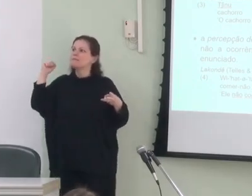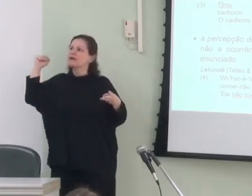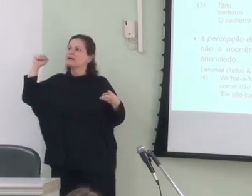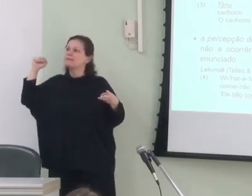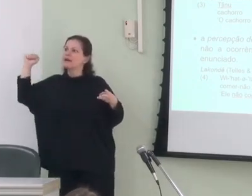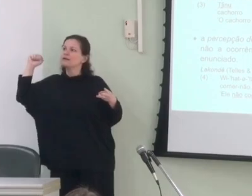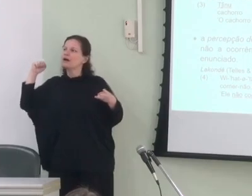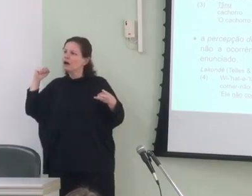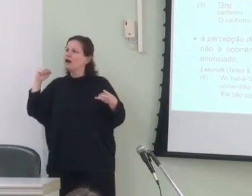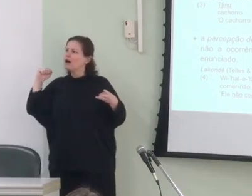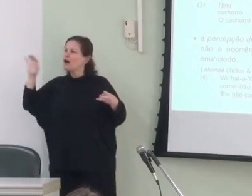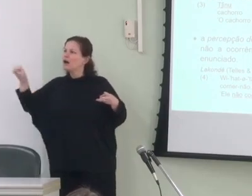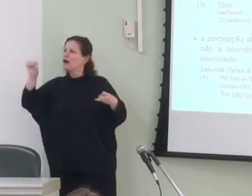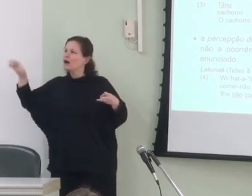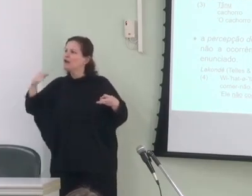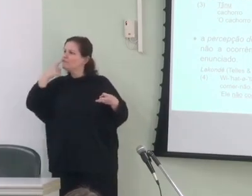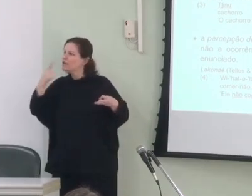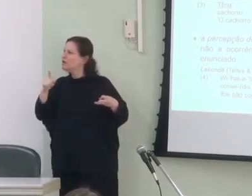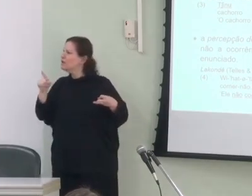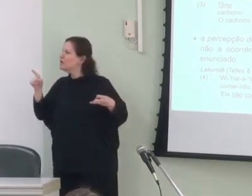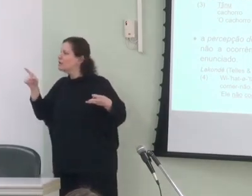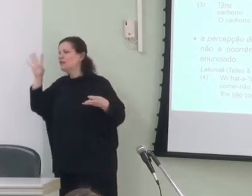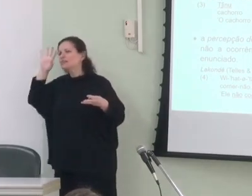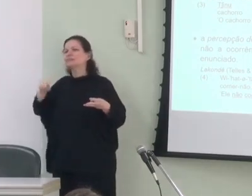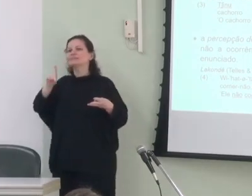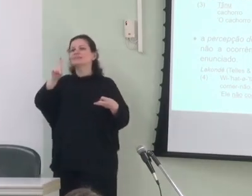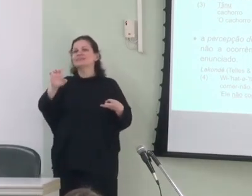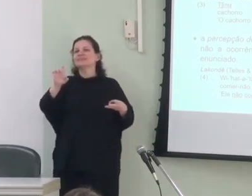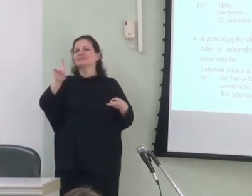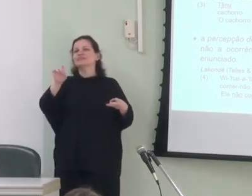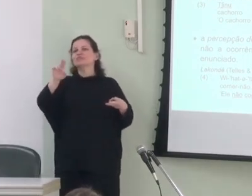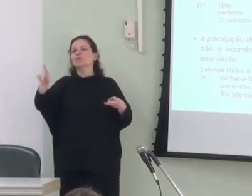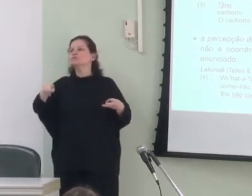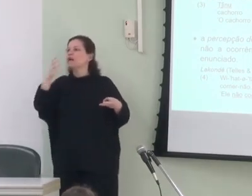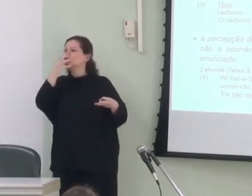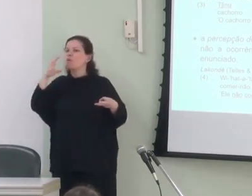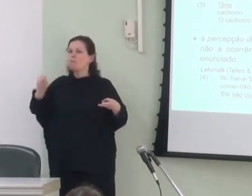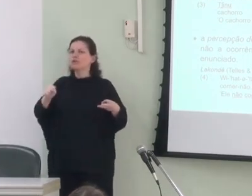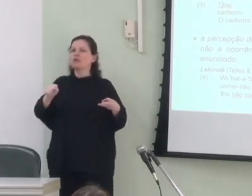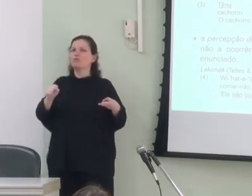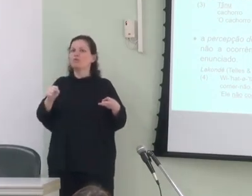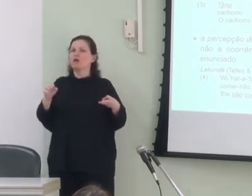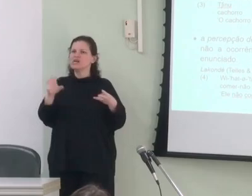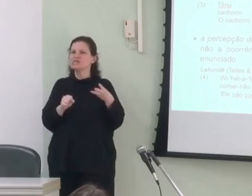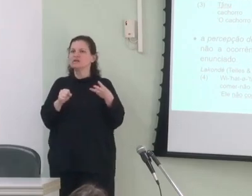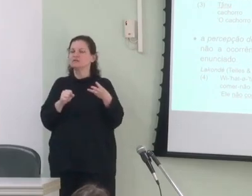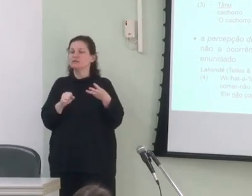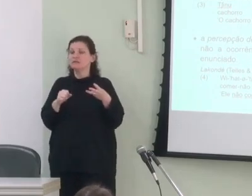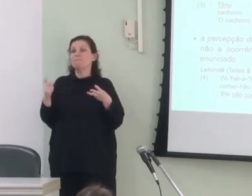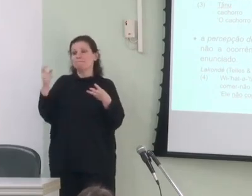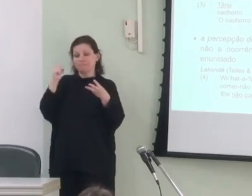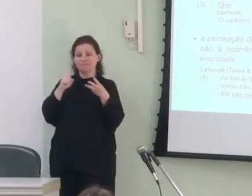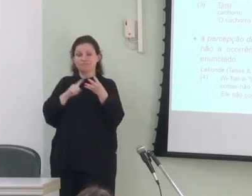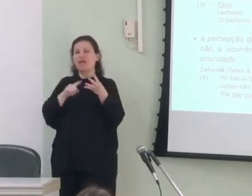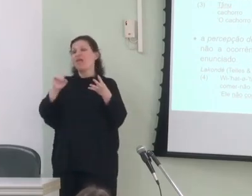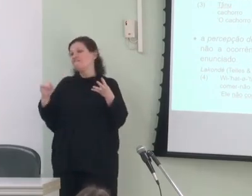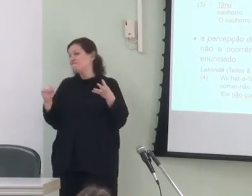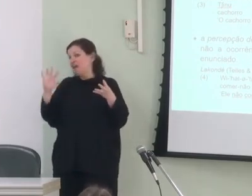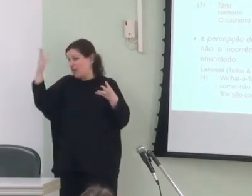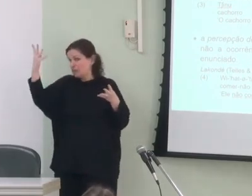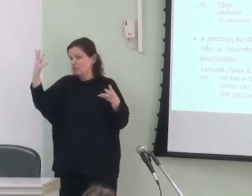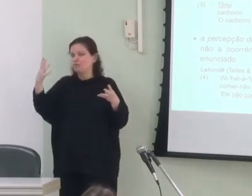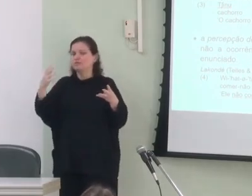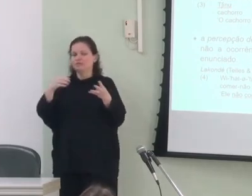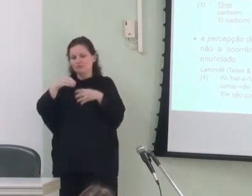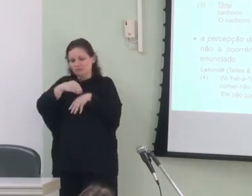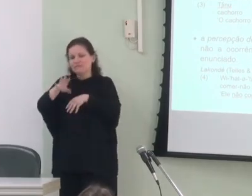e a partir do que ele vê ele deduz que o cachorro mordeu e a percepção de evento que indica se